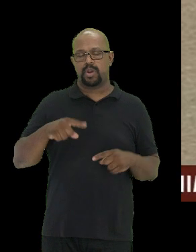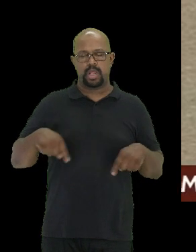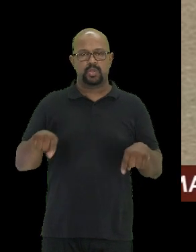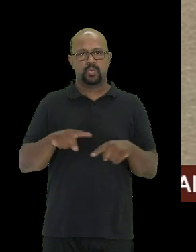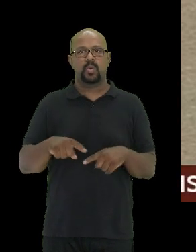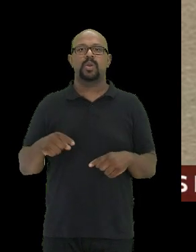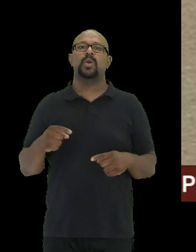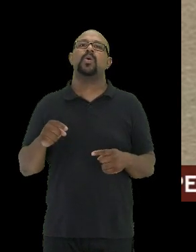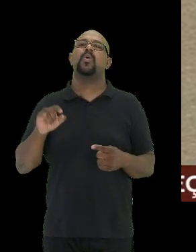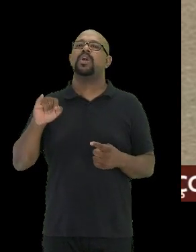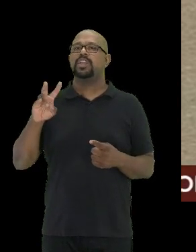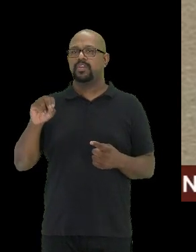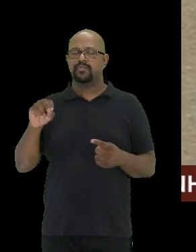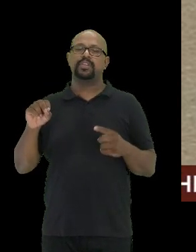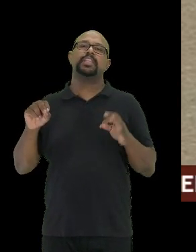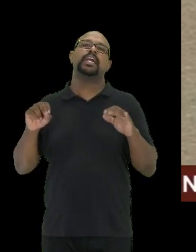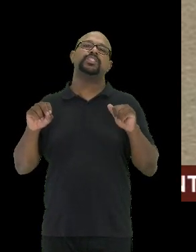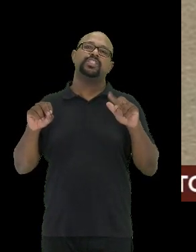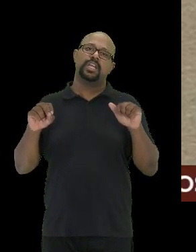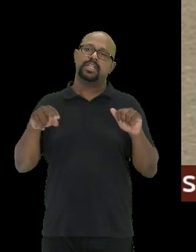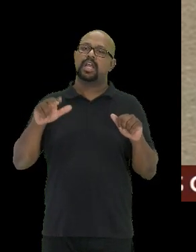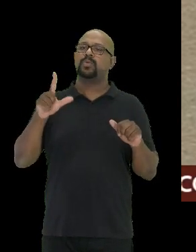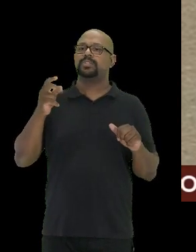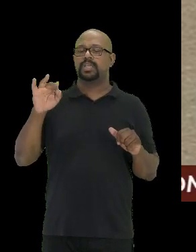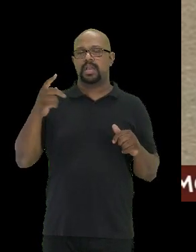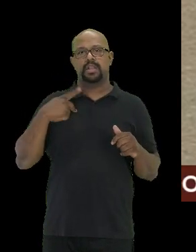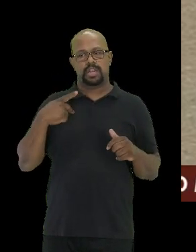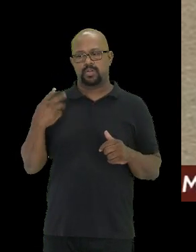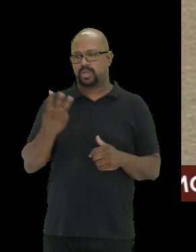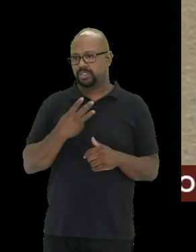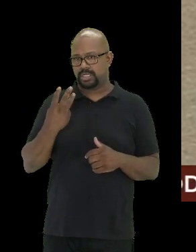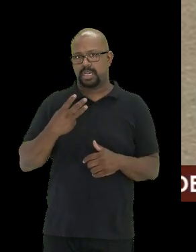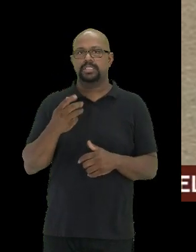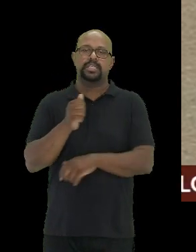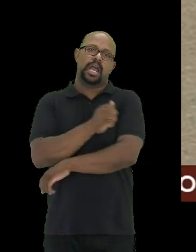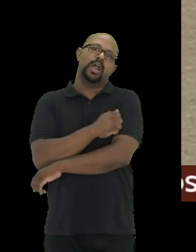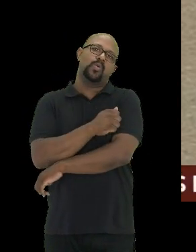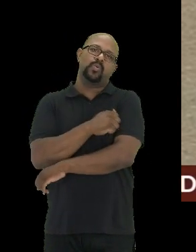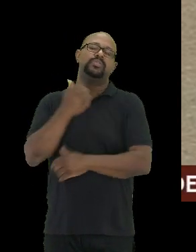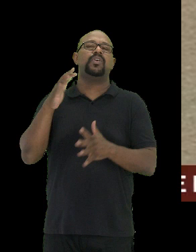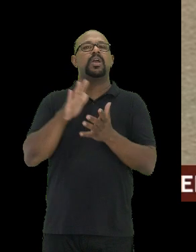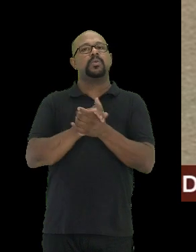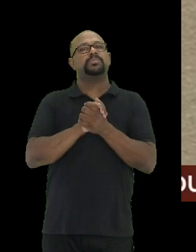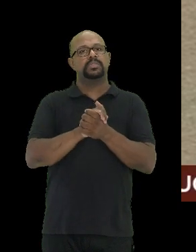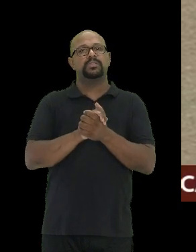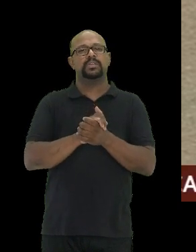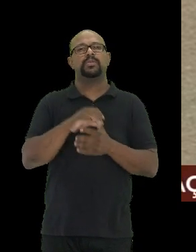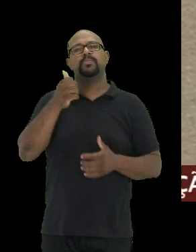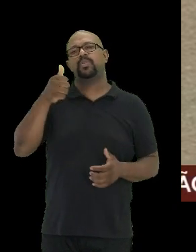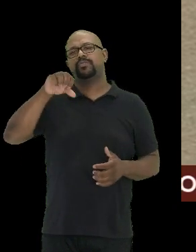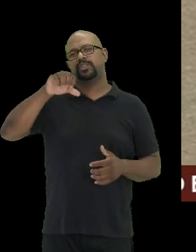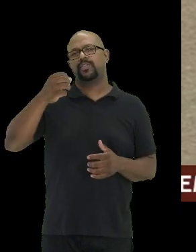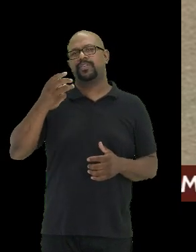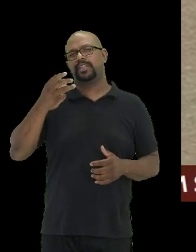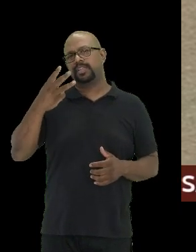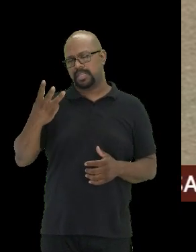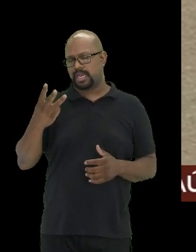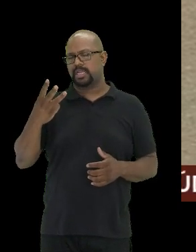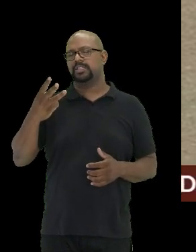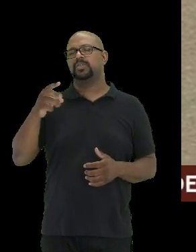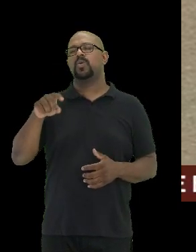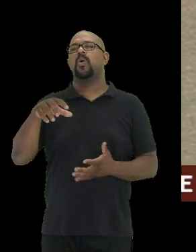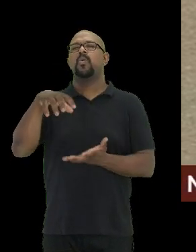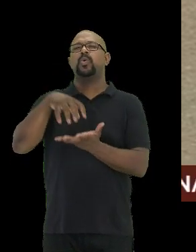comigo, Tatiana e Luciana, nós três estudantes à época, ele foi reconhecido em 1993 como núcleo de ofiologia e